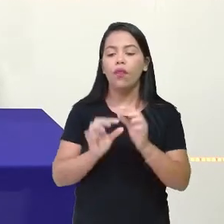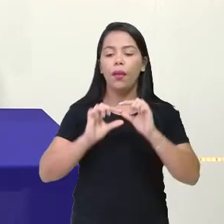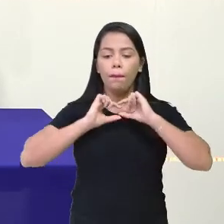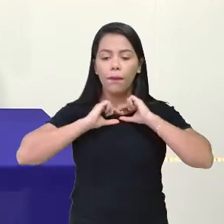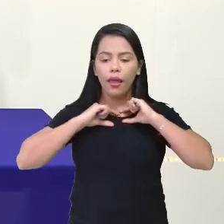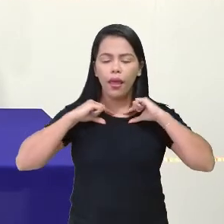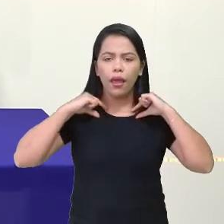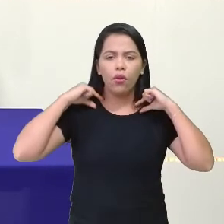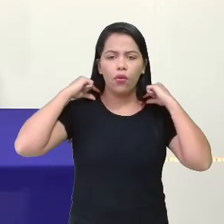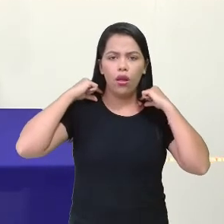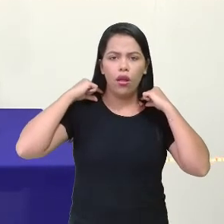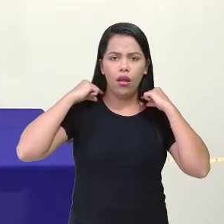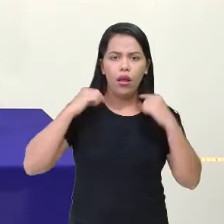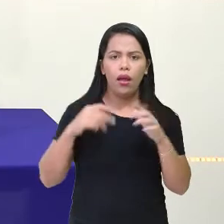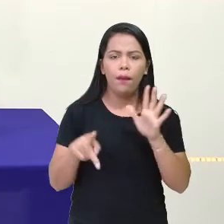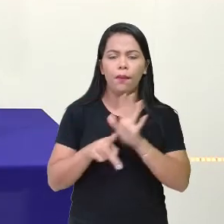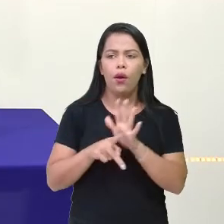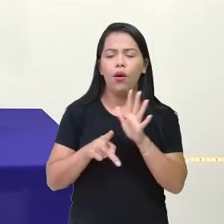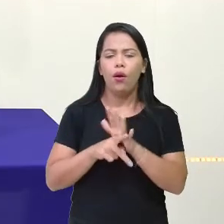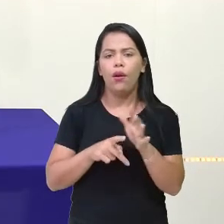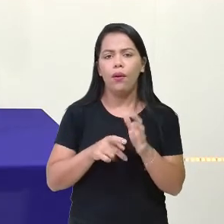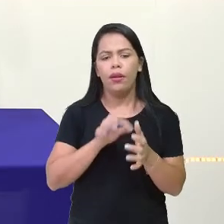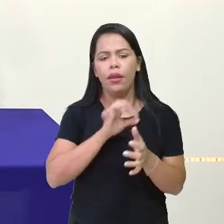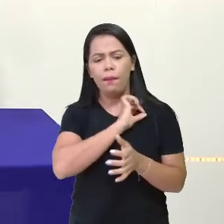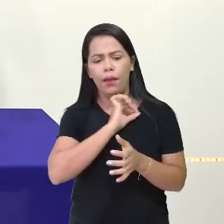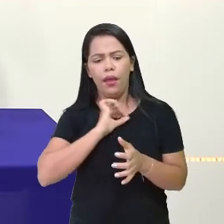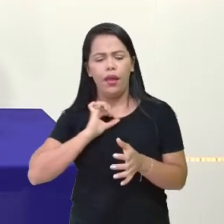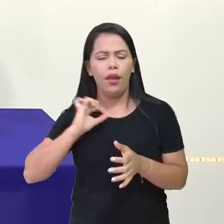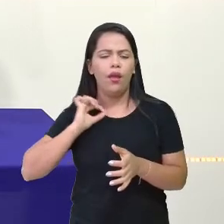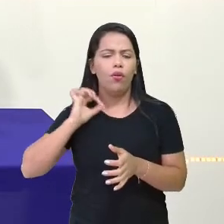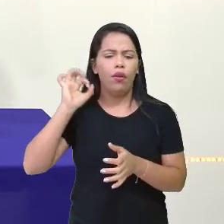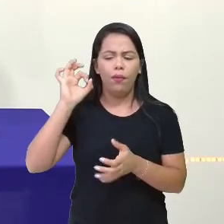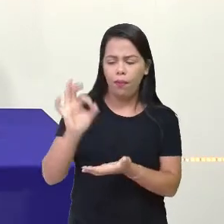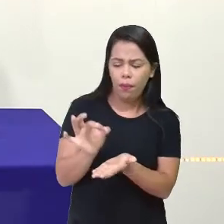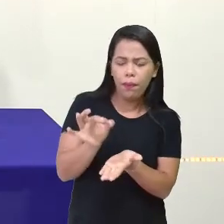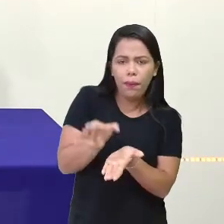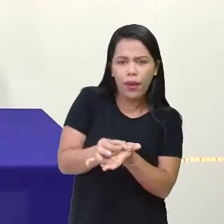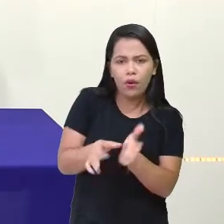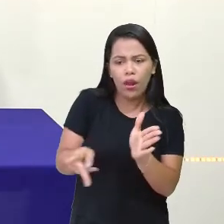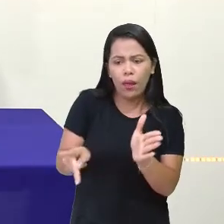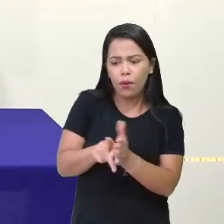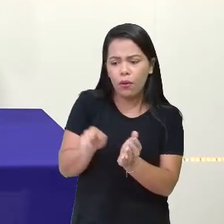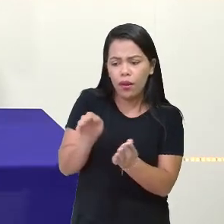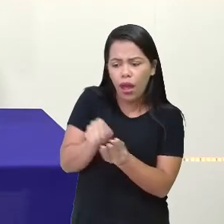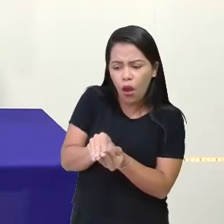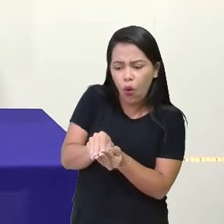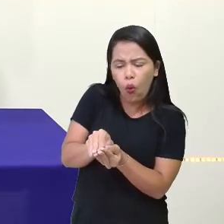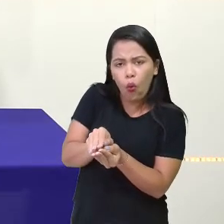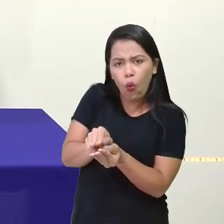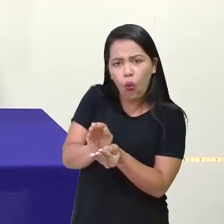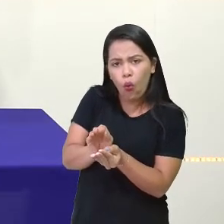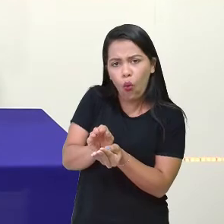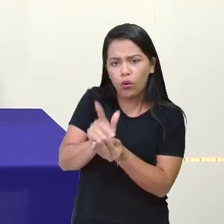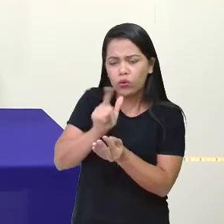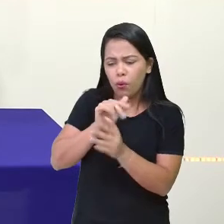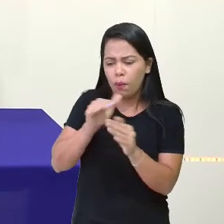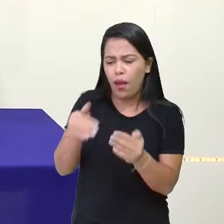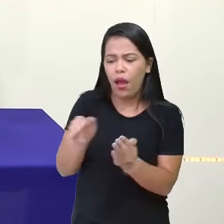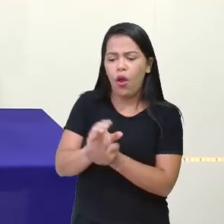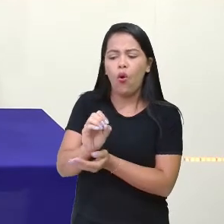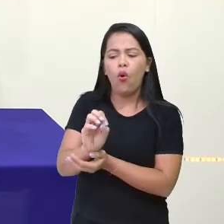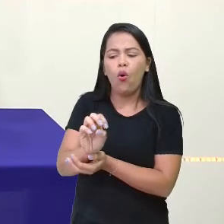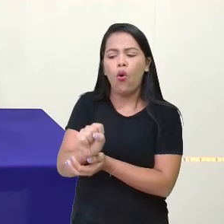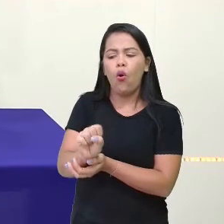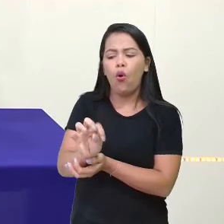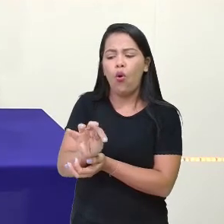vêm de ostras, né? Tem um tipo de ostra especial lá. E a pérola aparece justamente porque cai